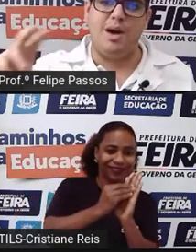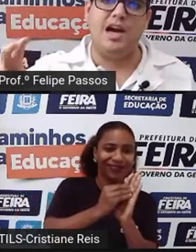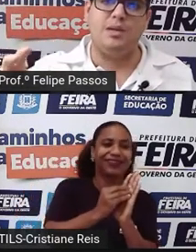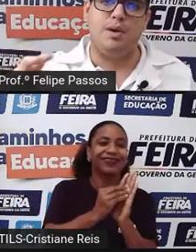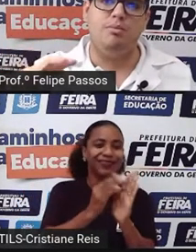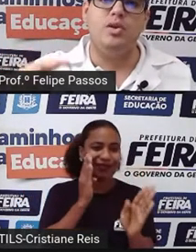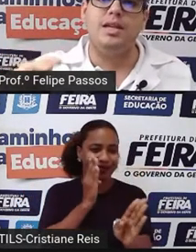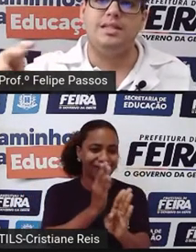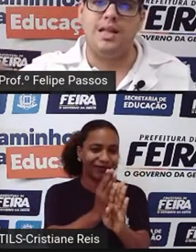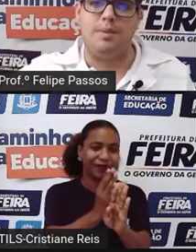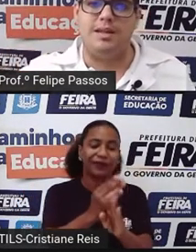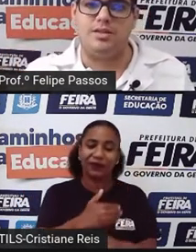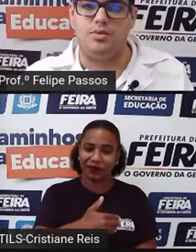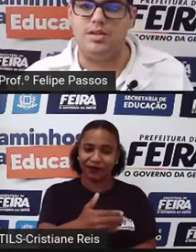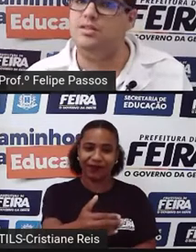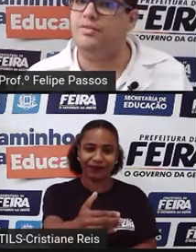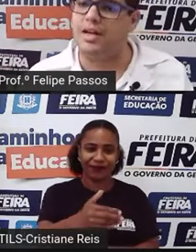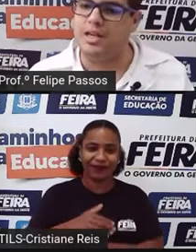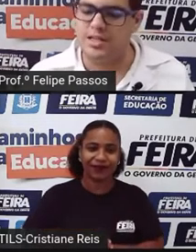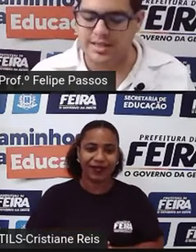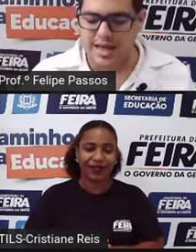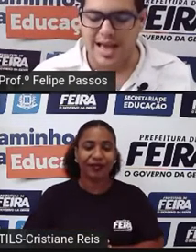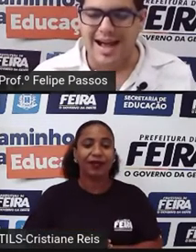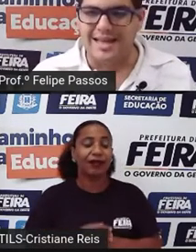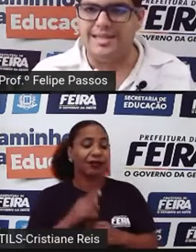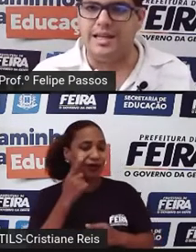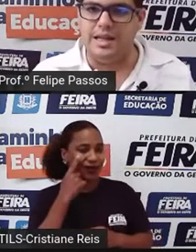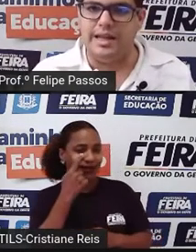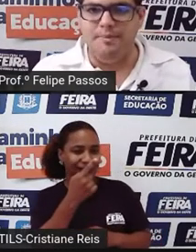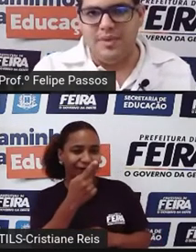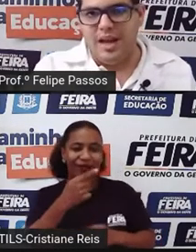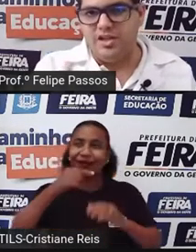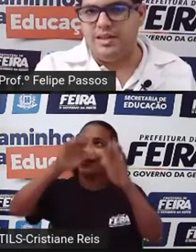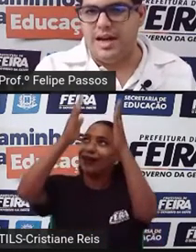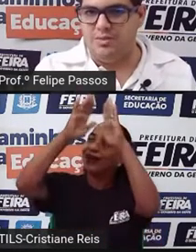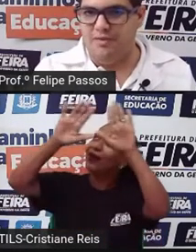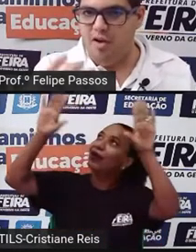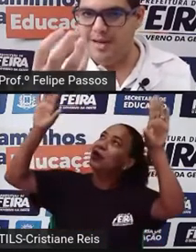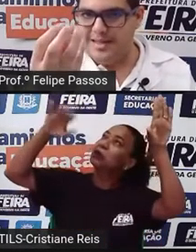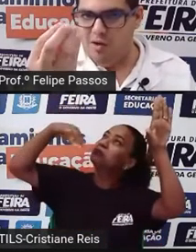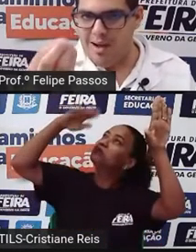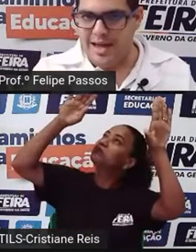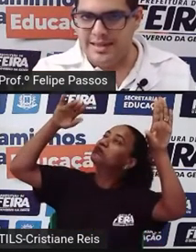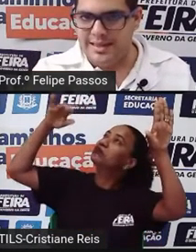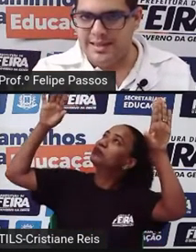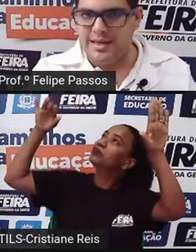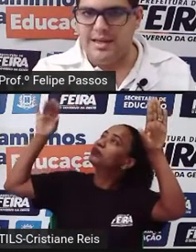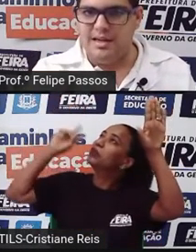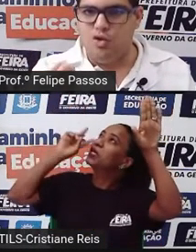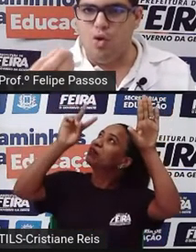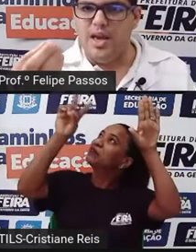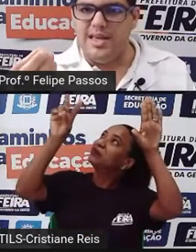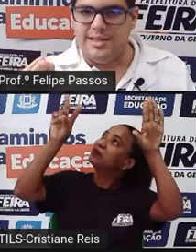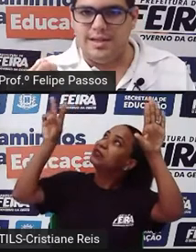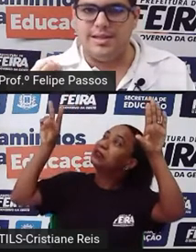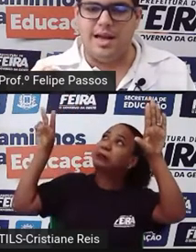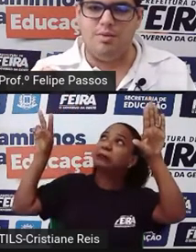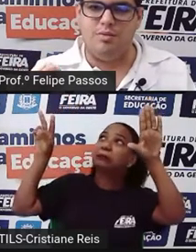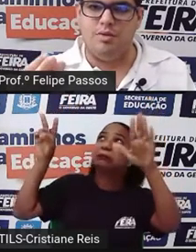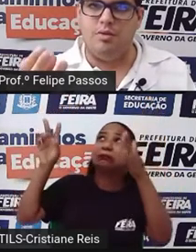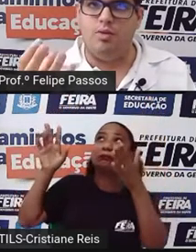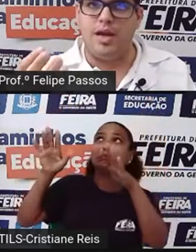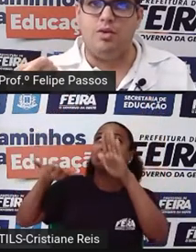dava margem para muitas interpretações diferentes, a escrita, ela já traz uma informação mais coesa,